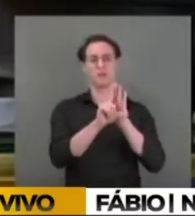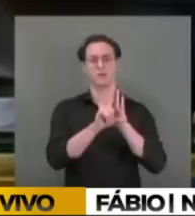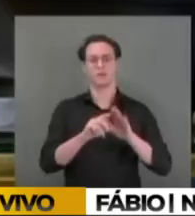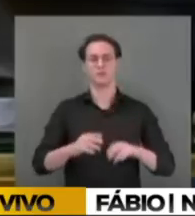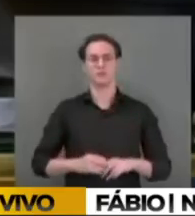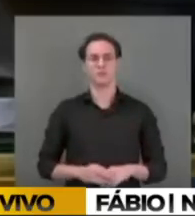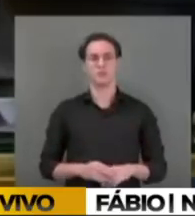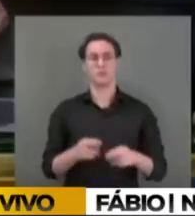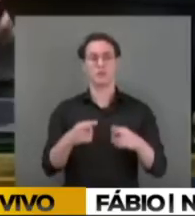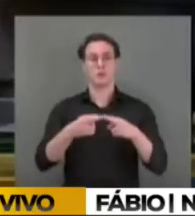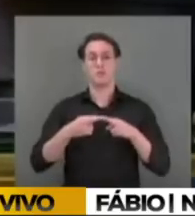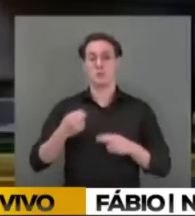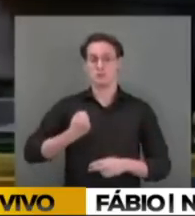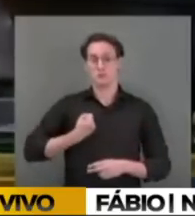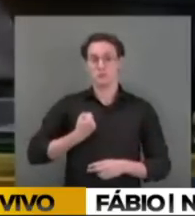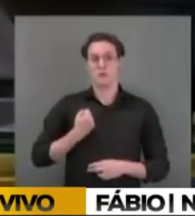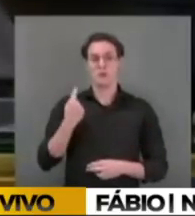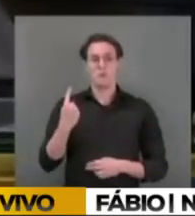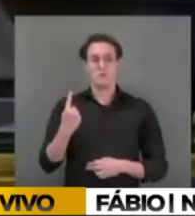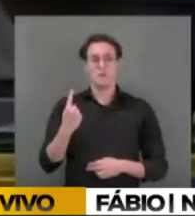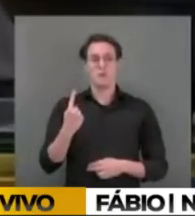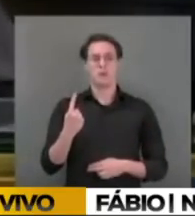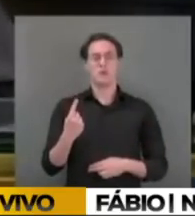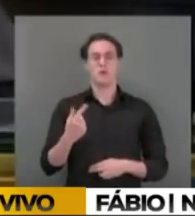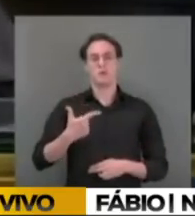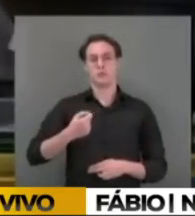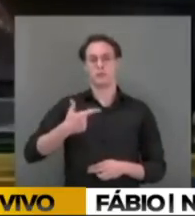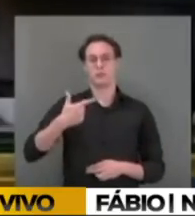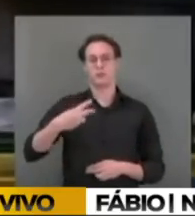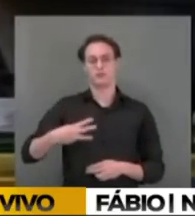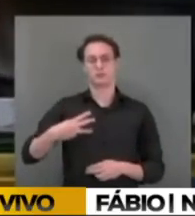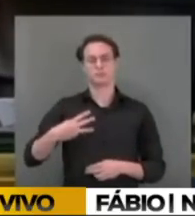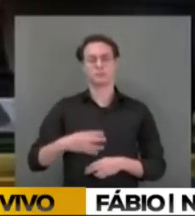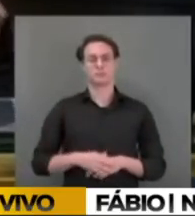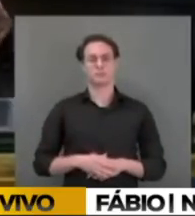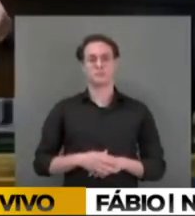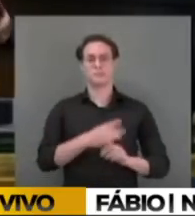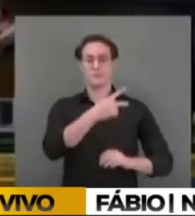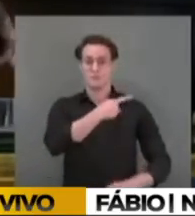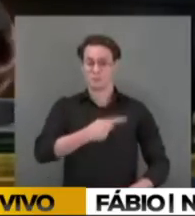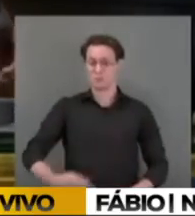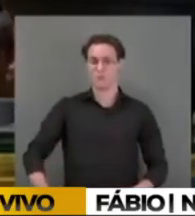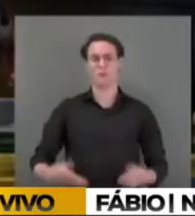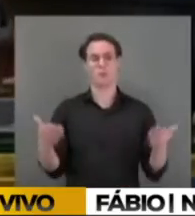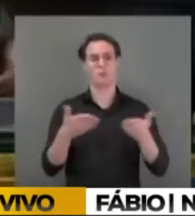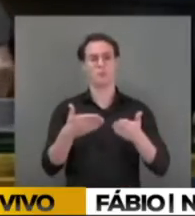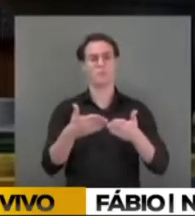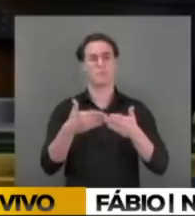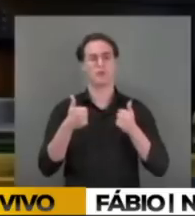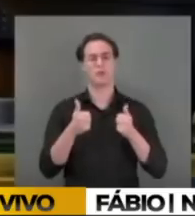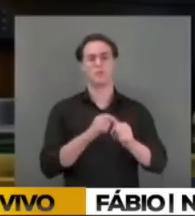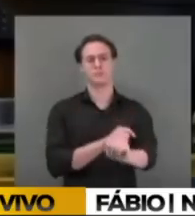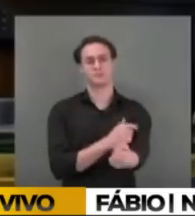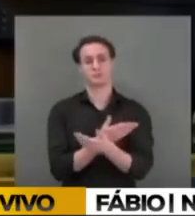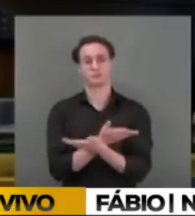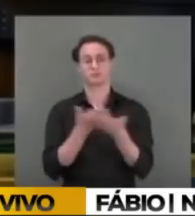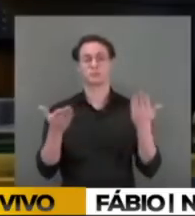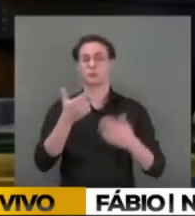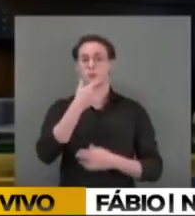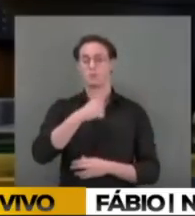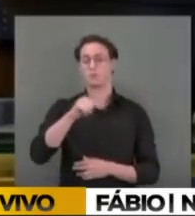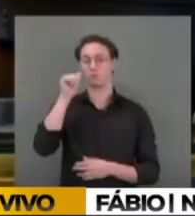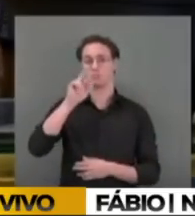Requerimento número 1 de 2023. A presidência solicita aos senhores